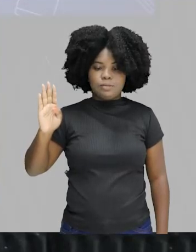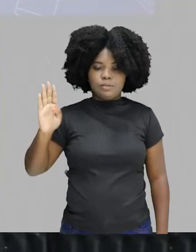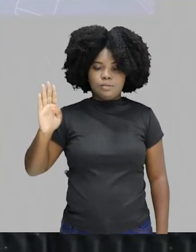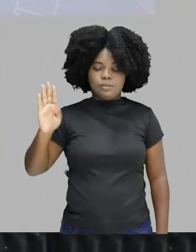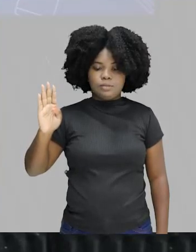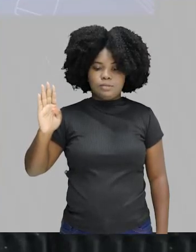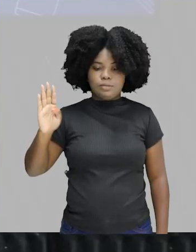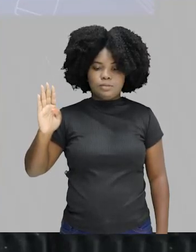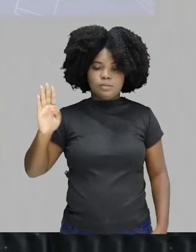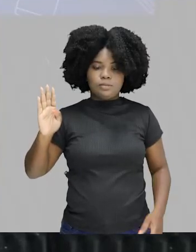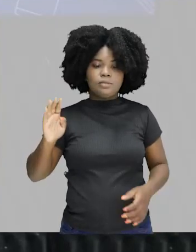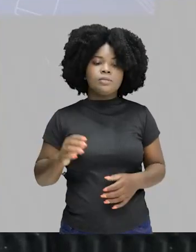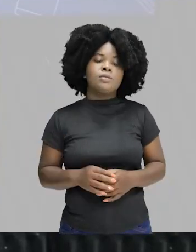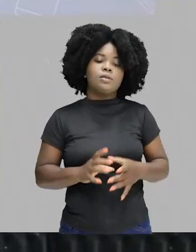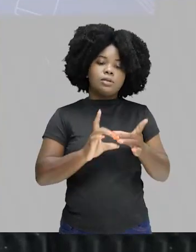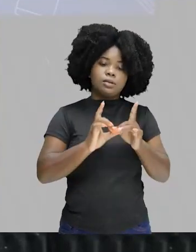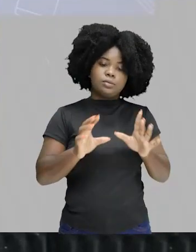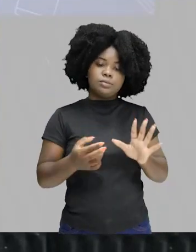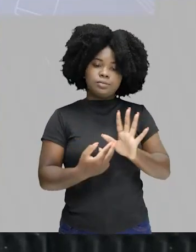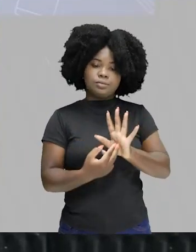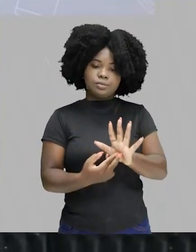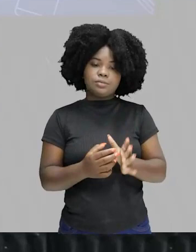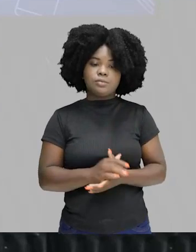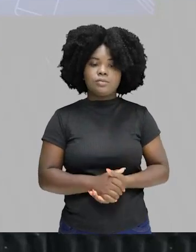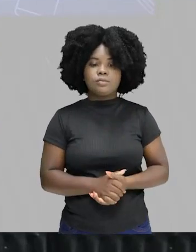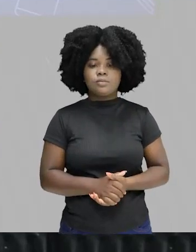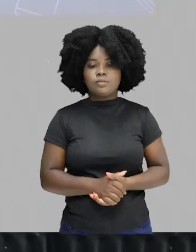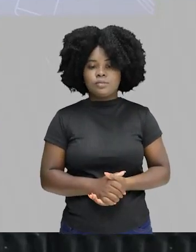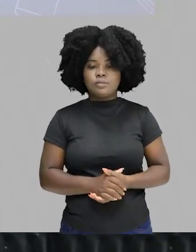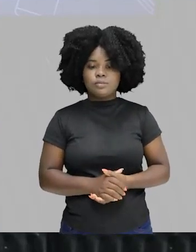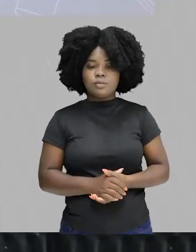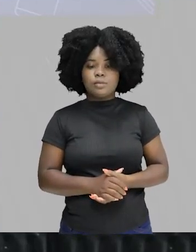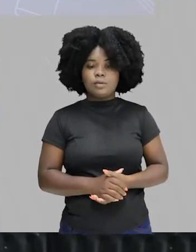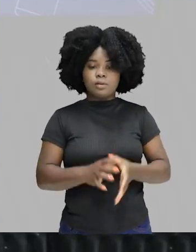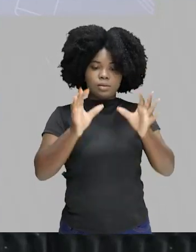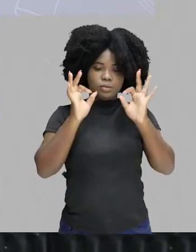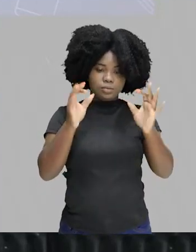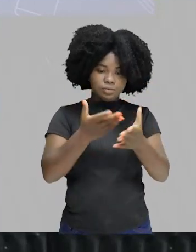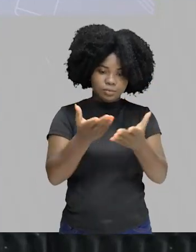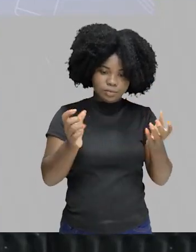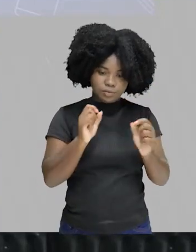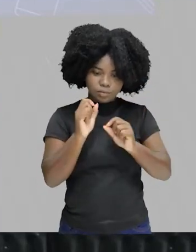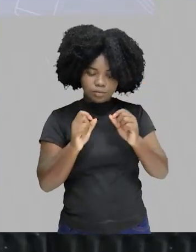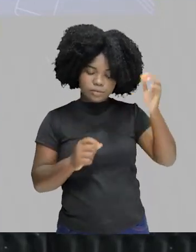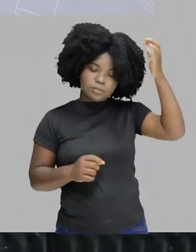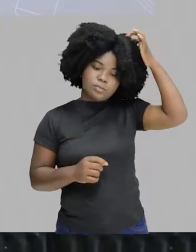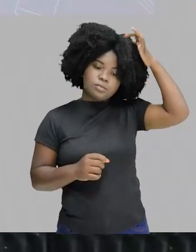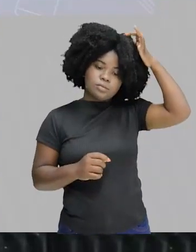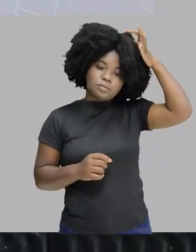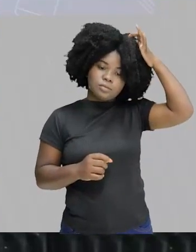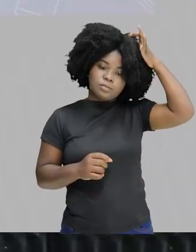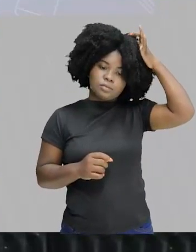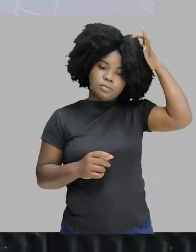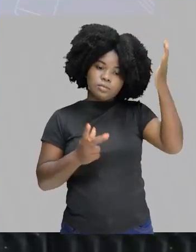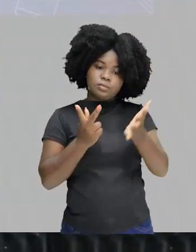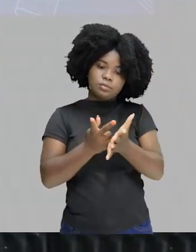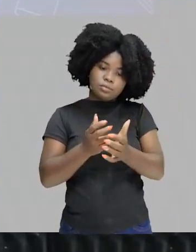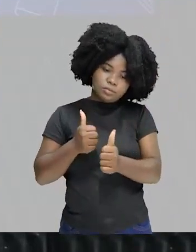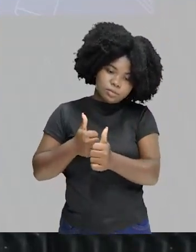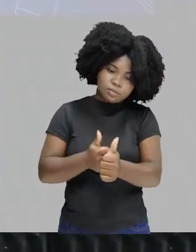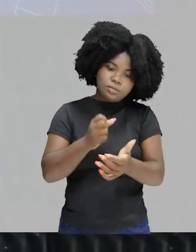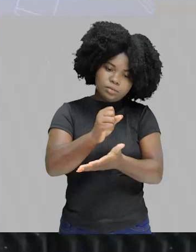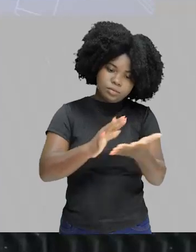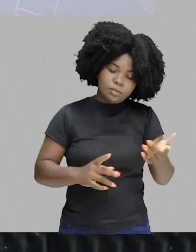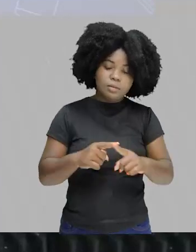Então, democracia representativa. Aí eu quero chamar a atenção de você para uma coisa. Sempre acompanhe exercício,